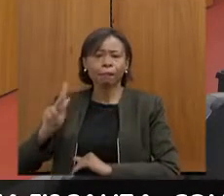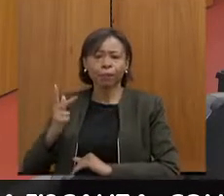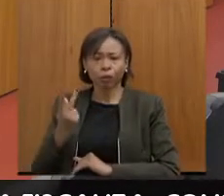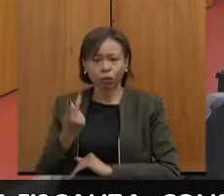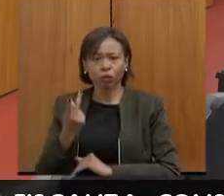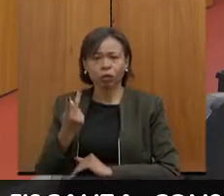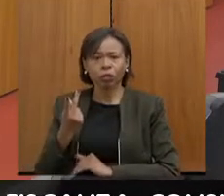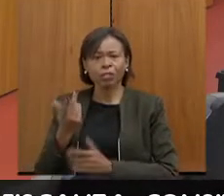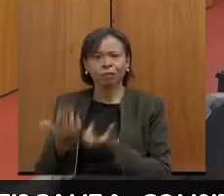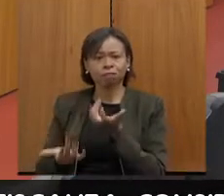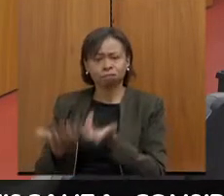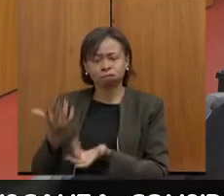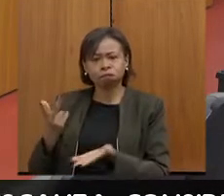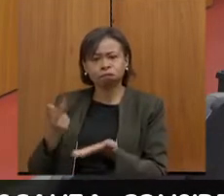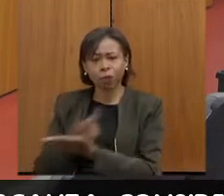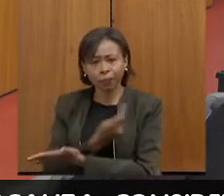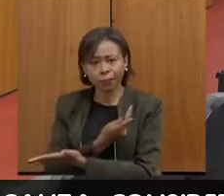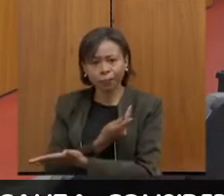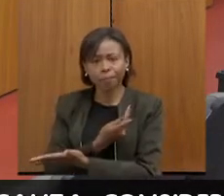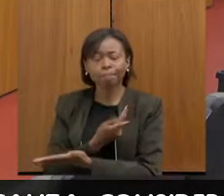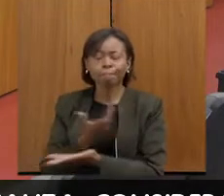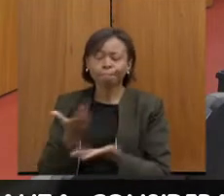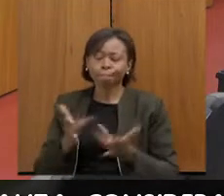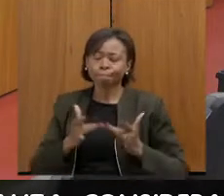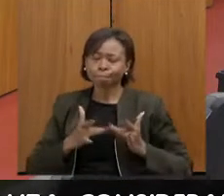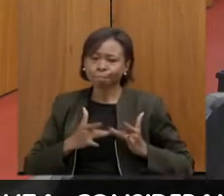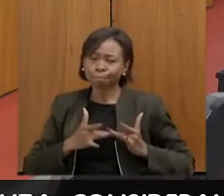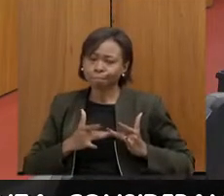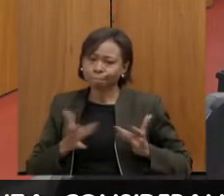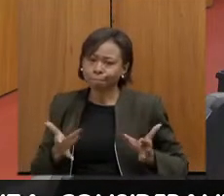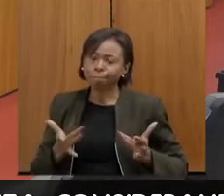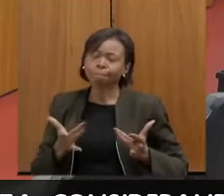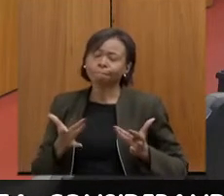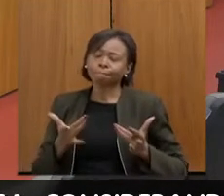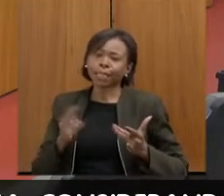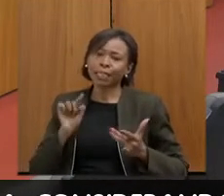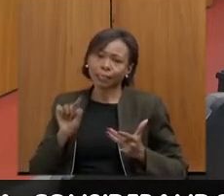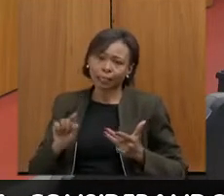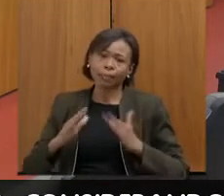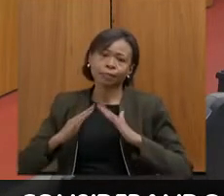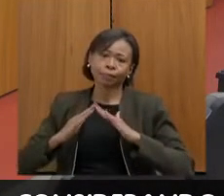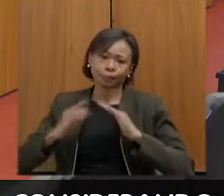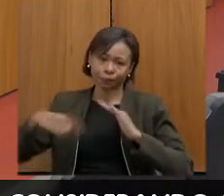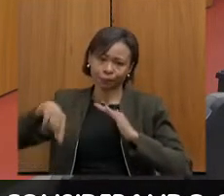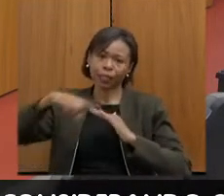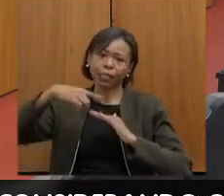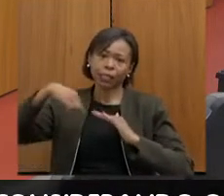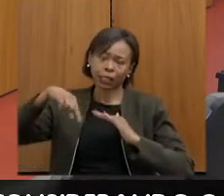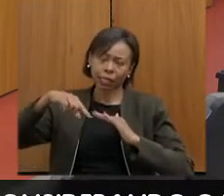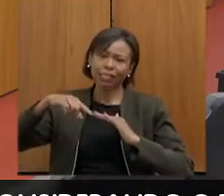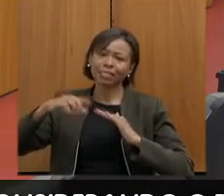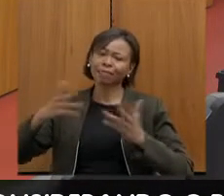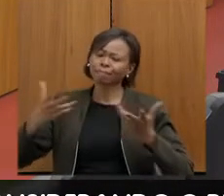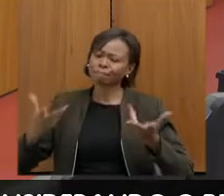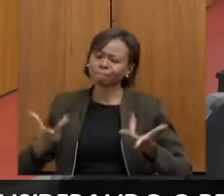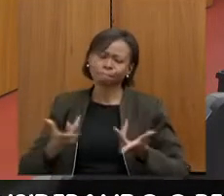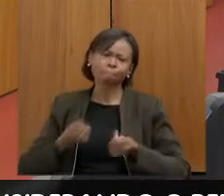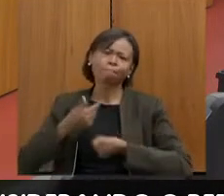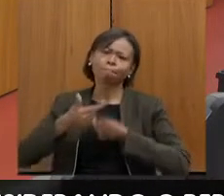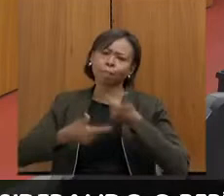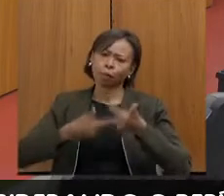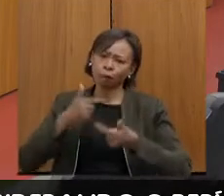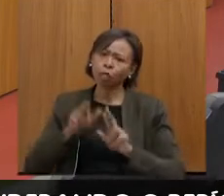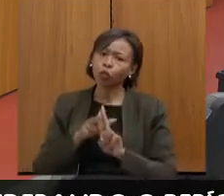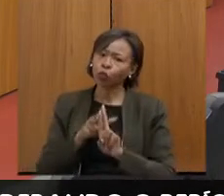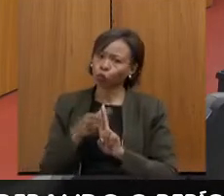e nossa solidariedade à Santa Casa, que faz um belíssimo trabalho de atendimento do SUS, e também